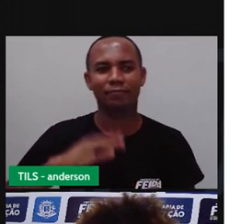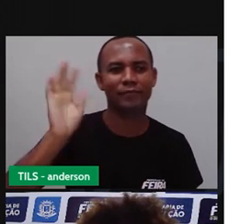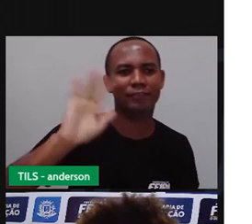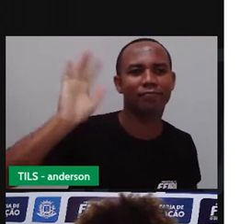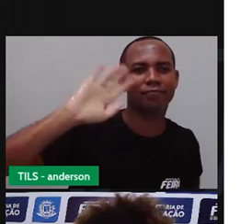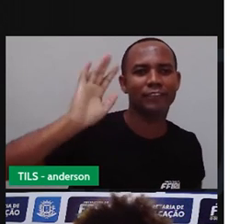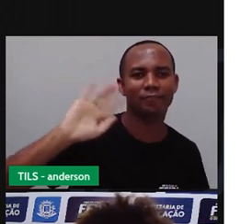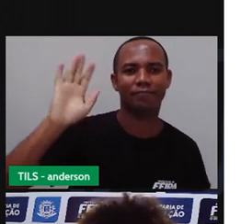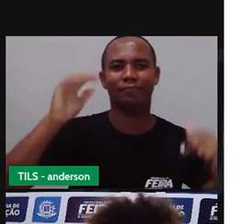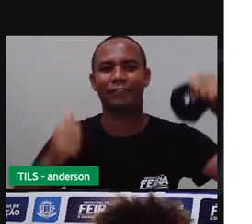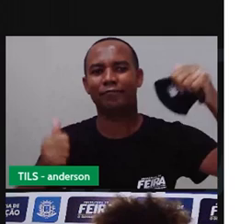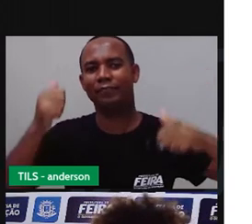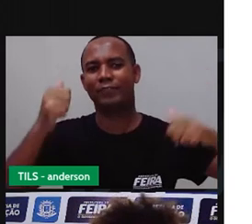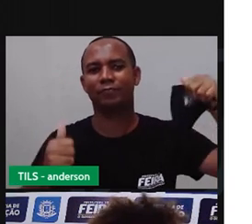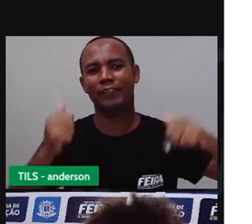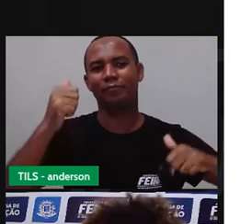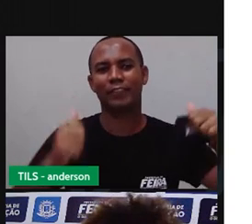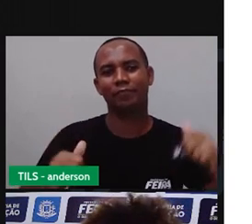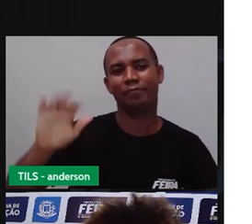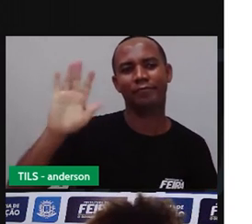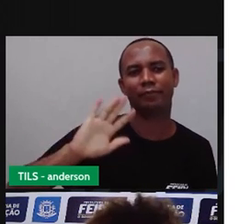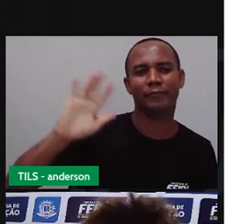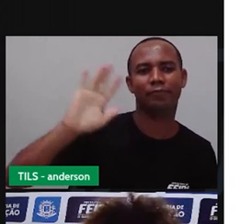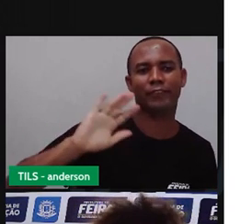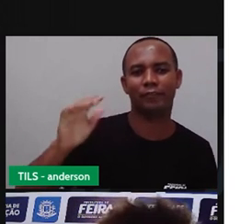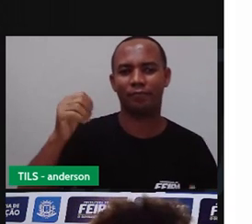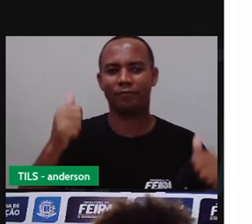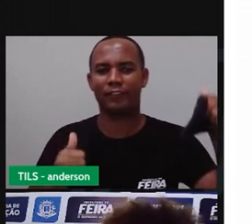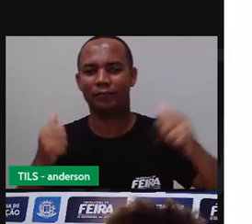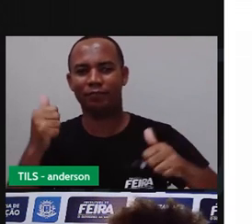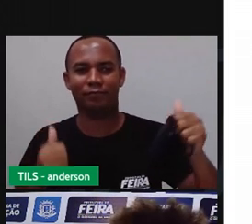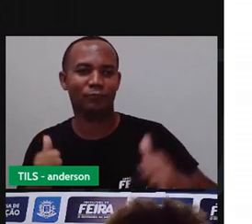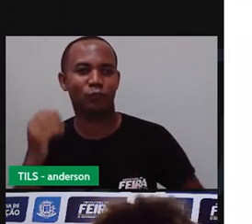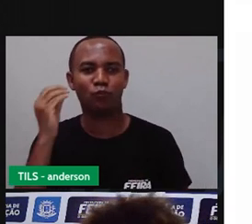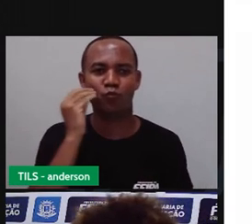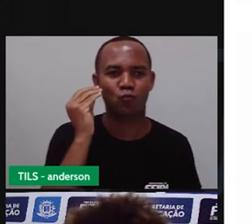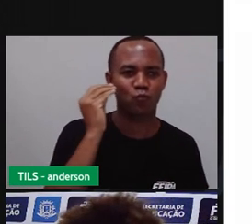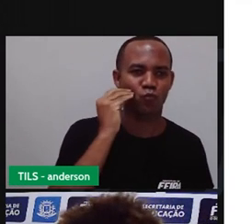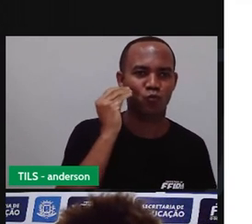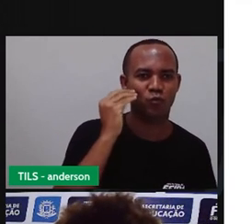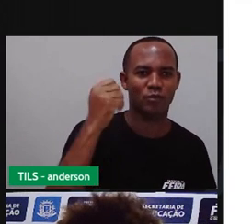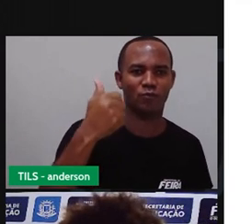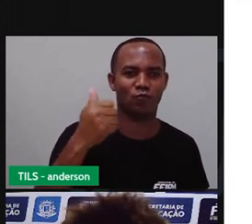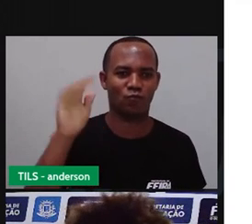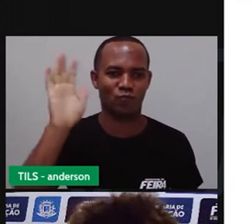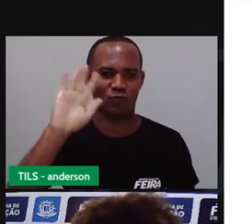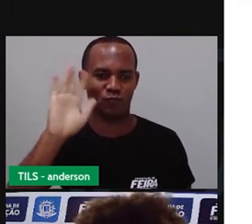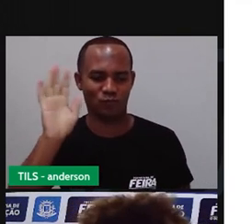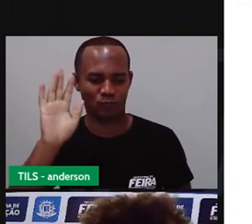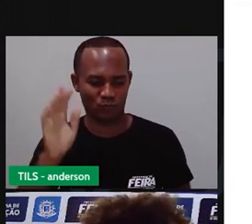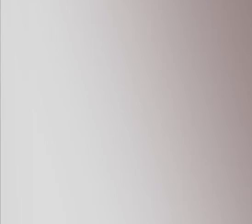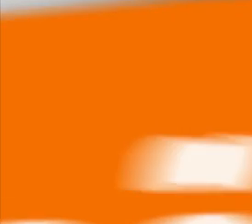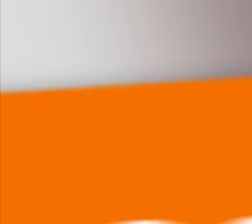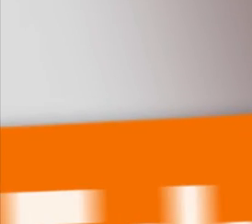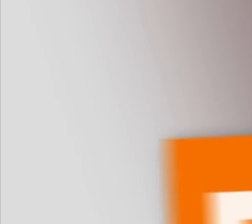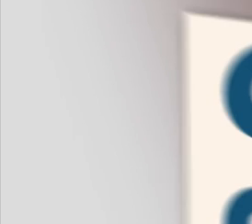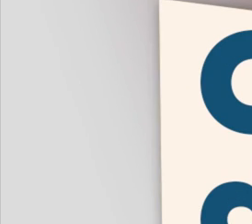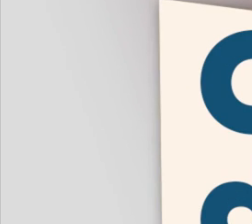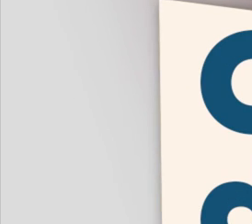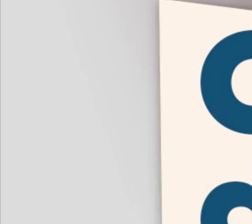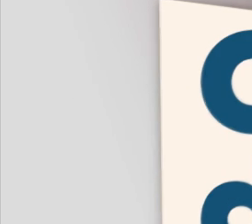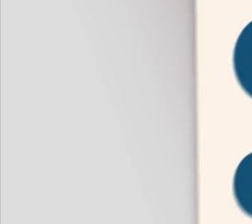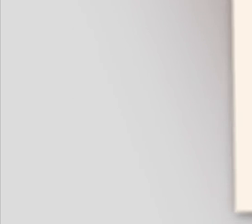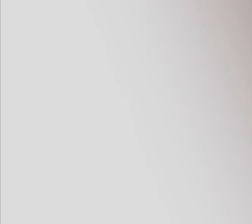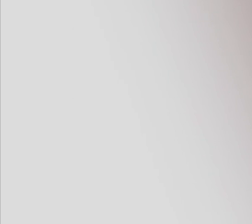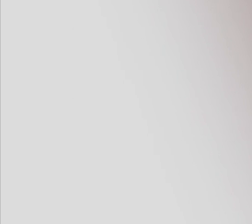Um beijo no coração E não esqueça os comentários Gente, manda beijo pra Amanda Só que pra ela não ficar carente, viu? Cheiro Beijo, beijo, beijo